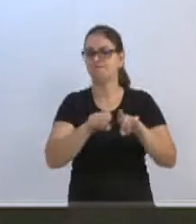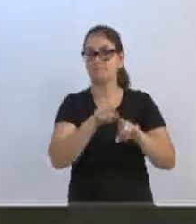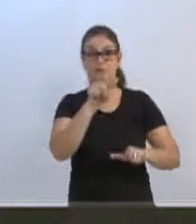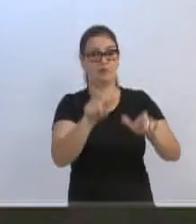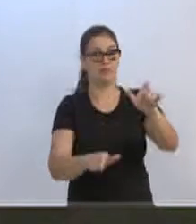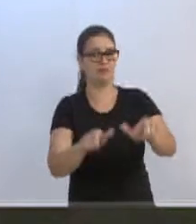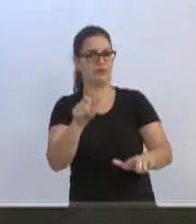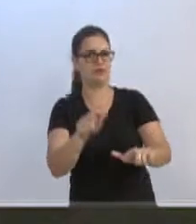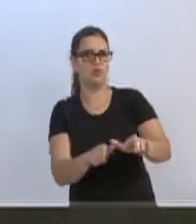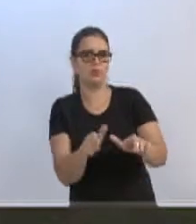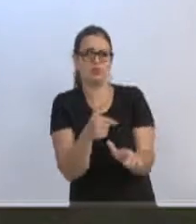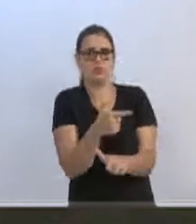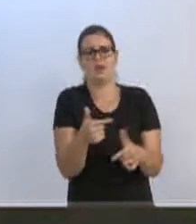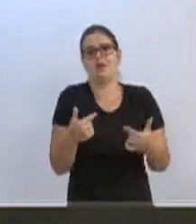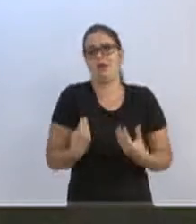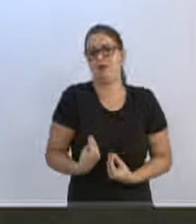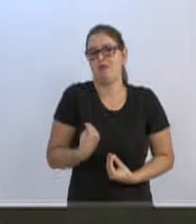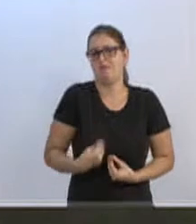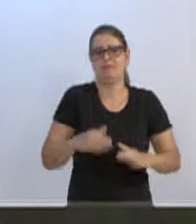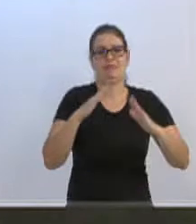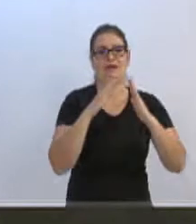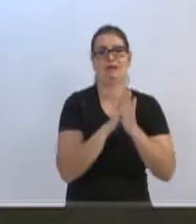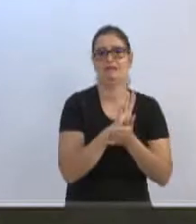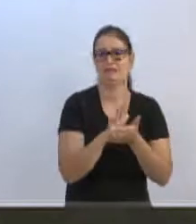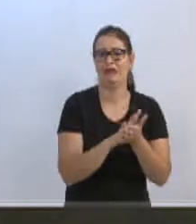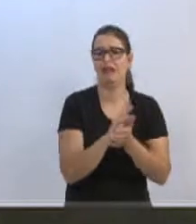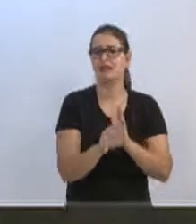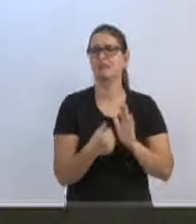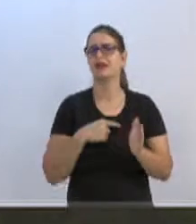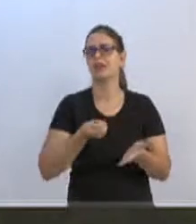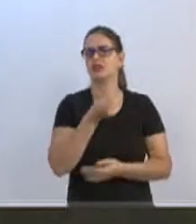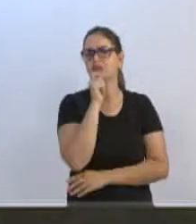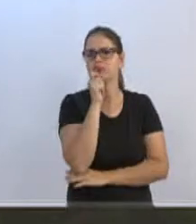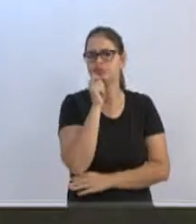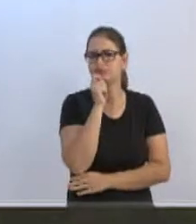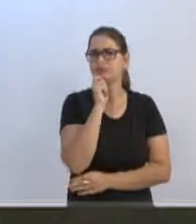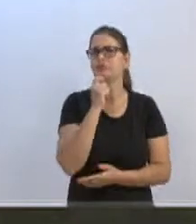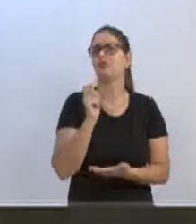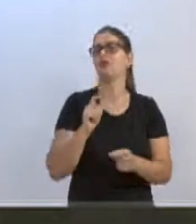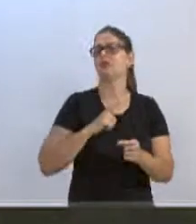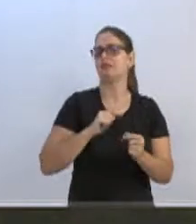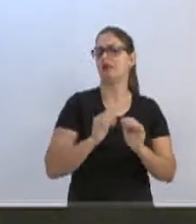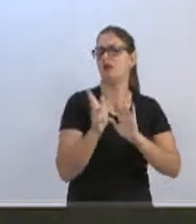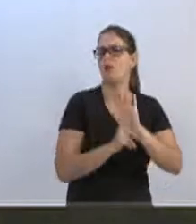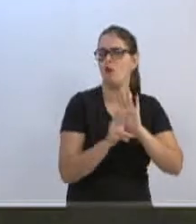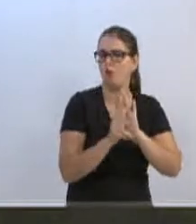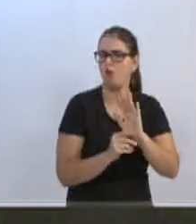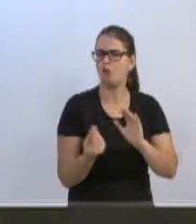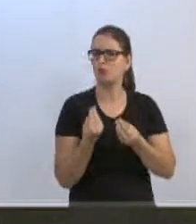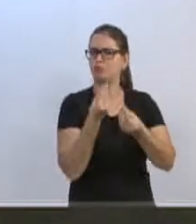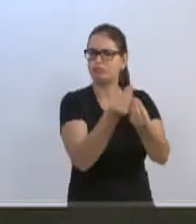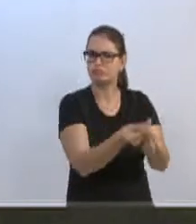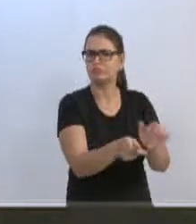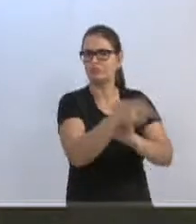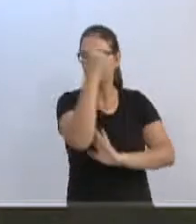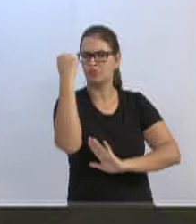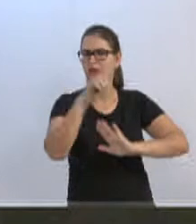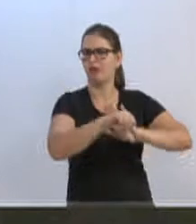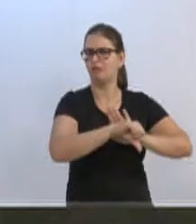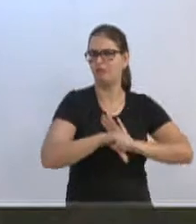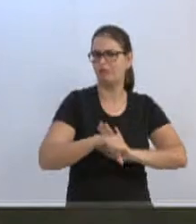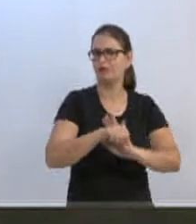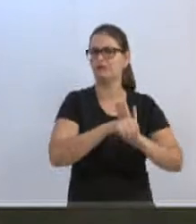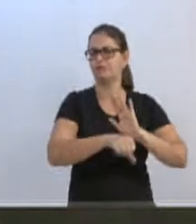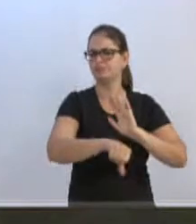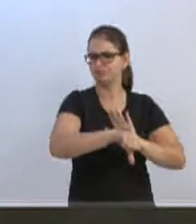andarilhos, enfim, ali é droga de são, ali vai a droga, ali vai os furtos, ali vão marginais, ali vão